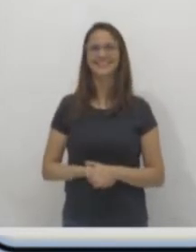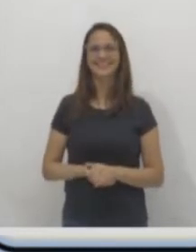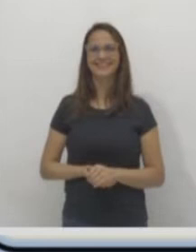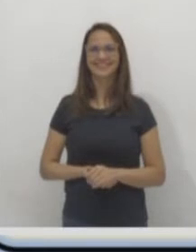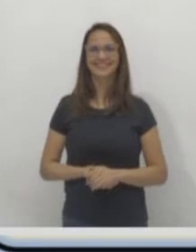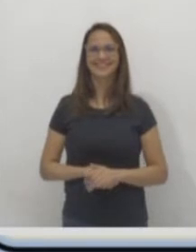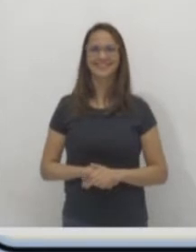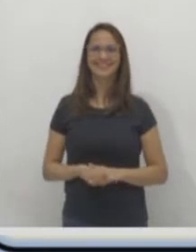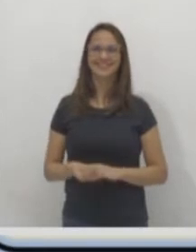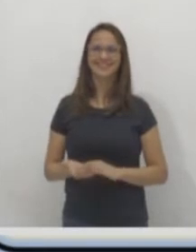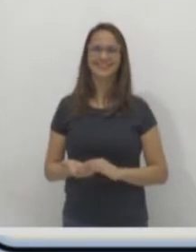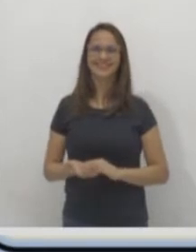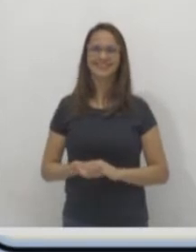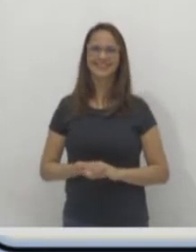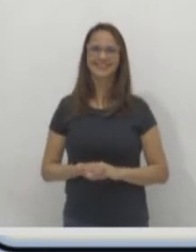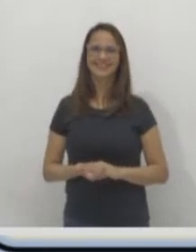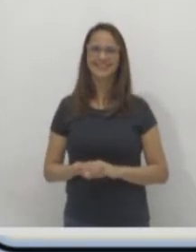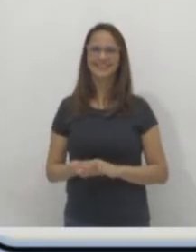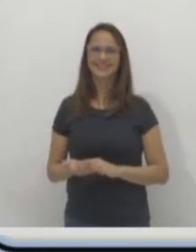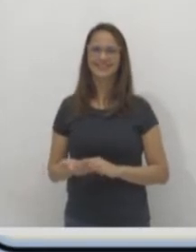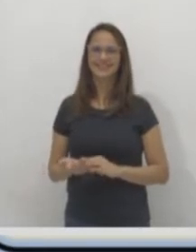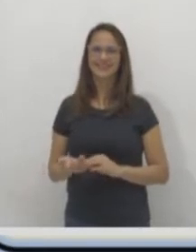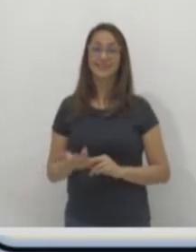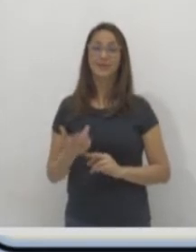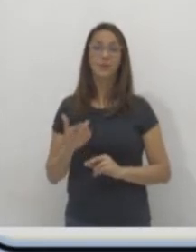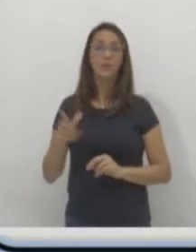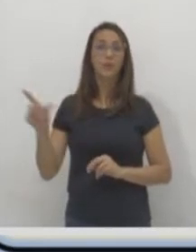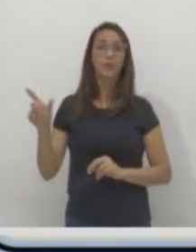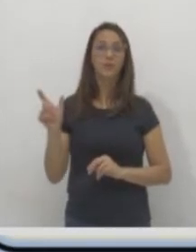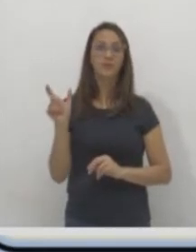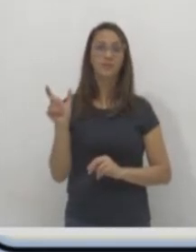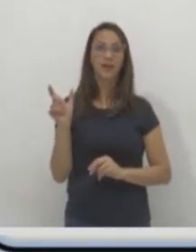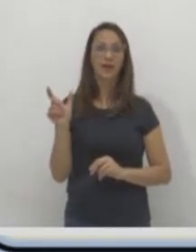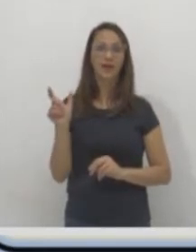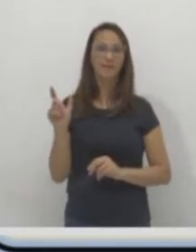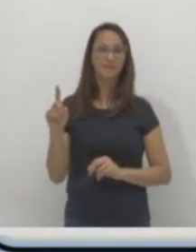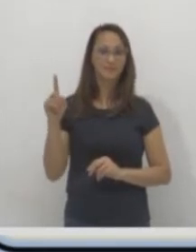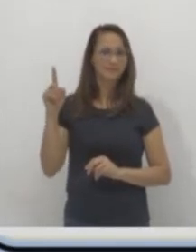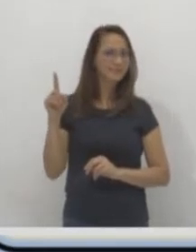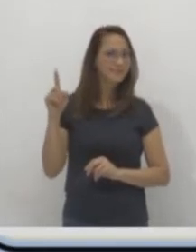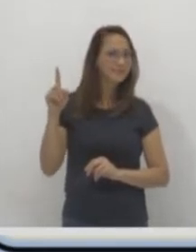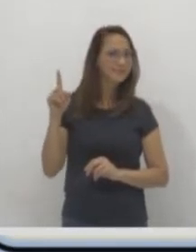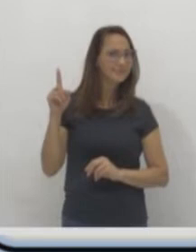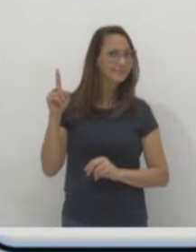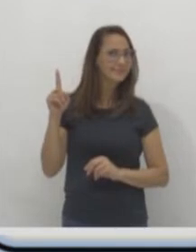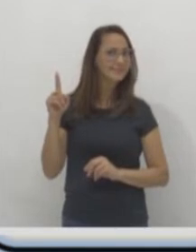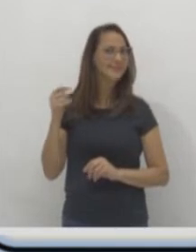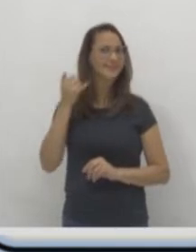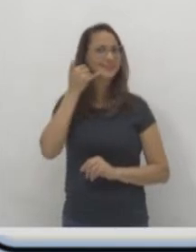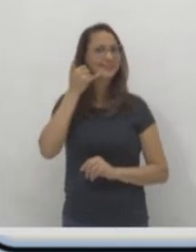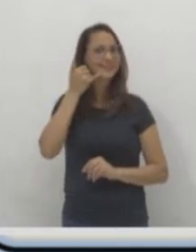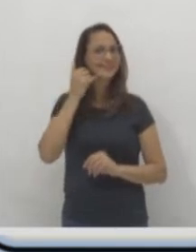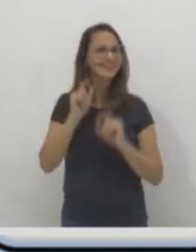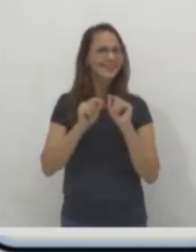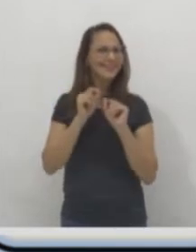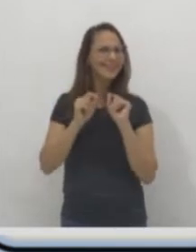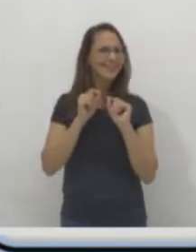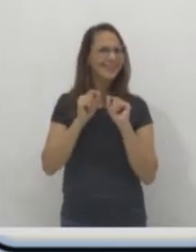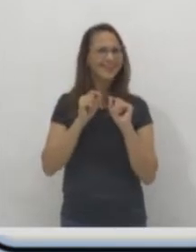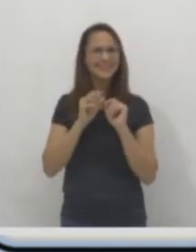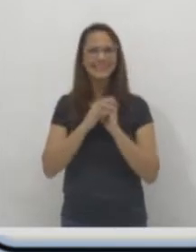E aí, nós temos mais uma atividade, que é a palavra casa. Vamos ver se tem alguém na linha. Quem é? Deixa eu ver.